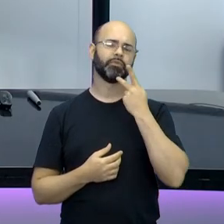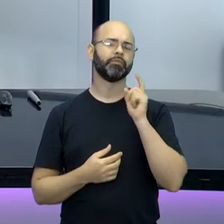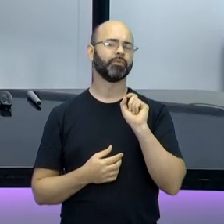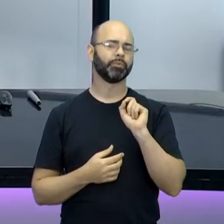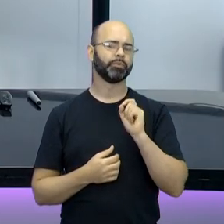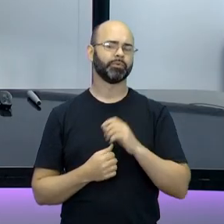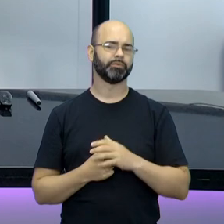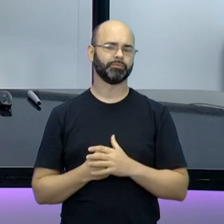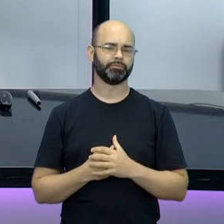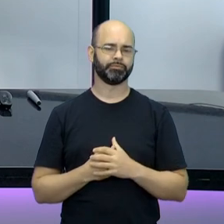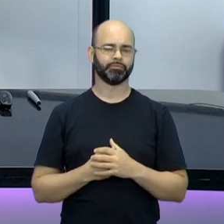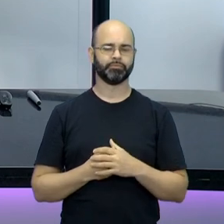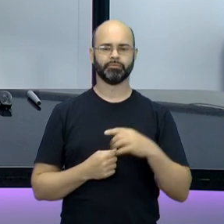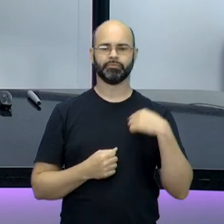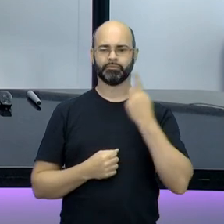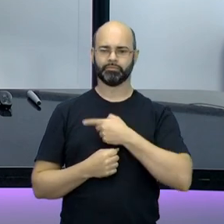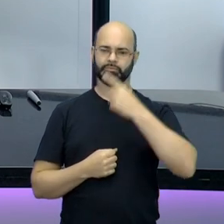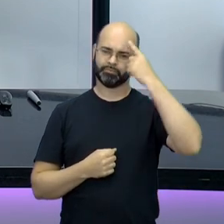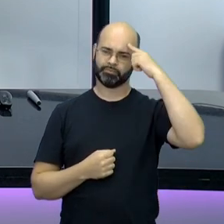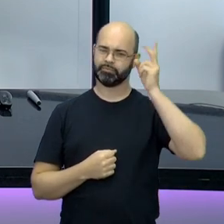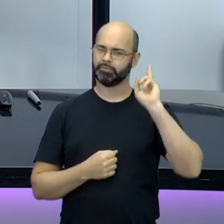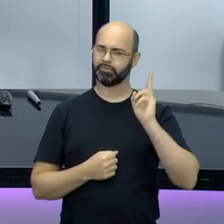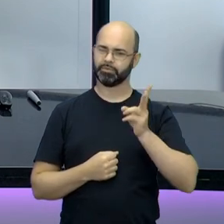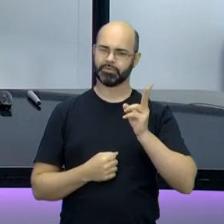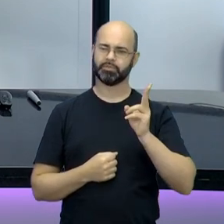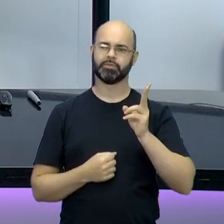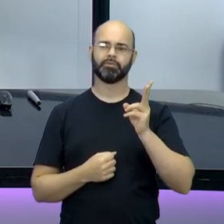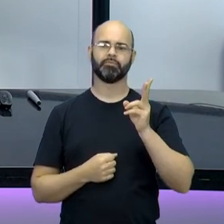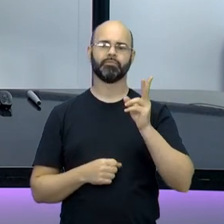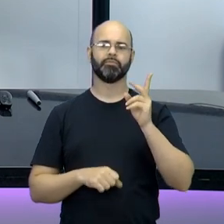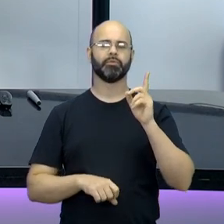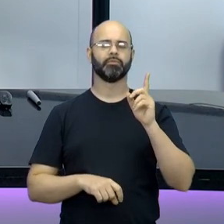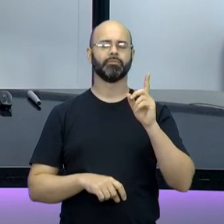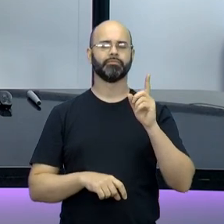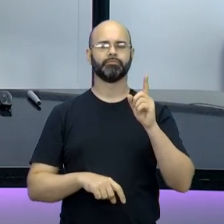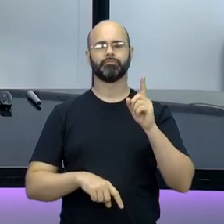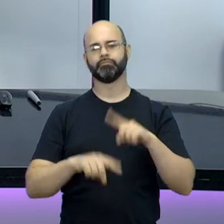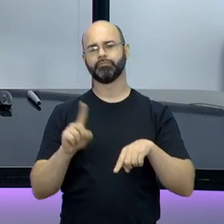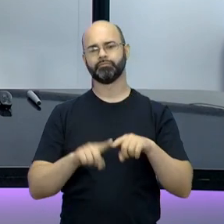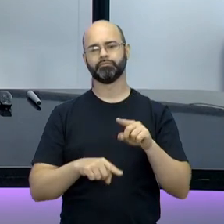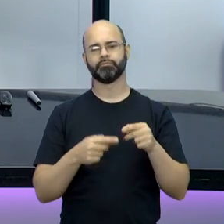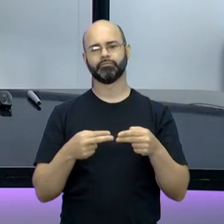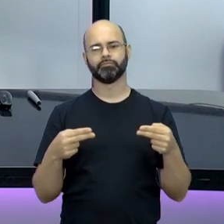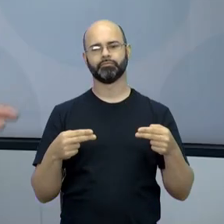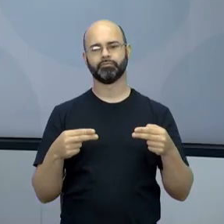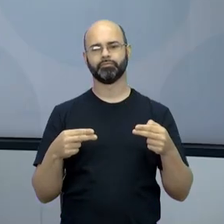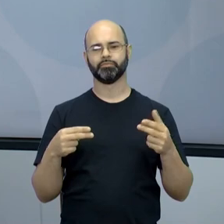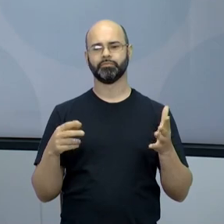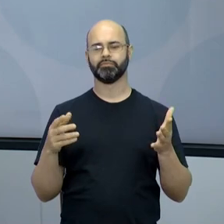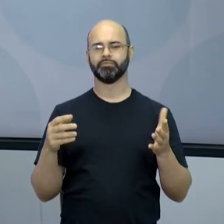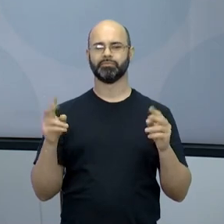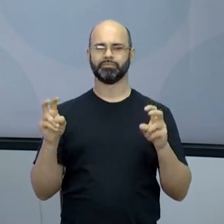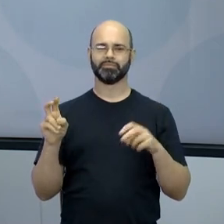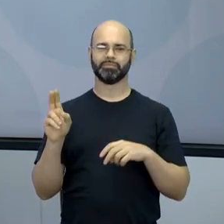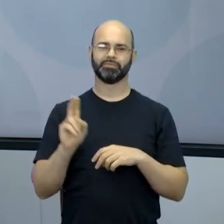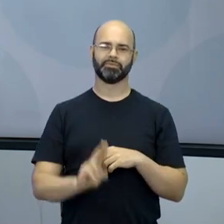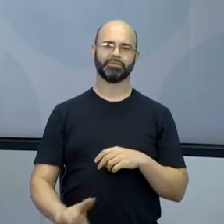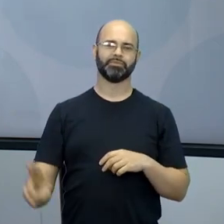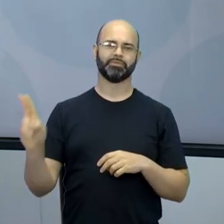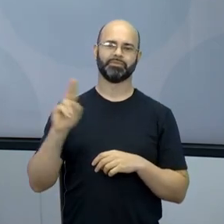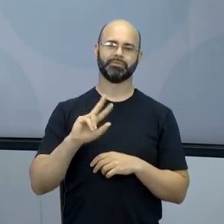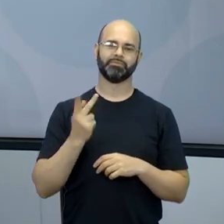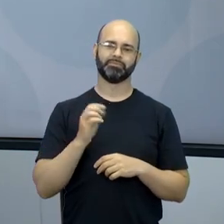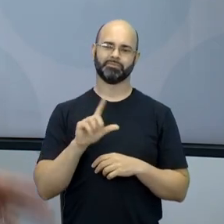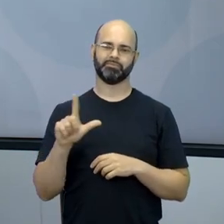pensa no filme como um produto, assim, universal. O cinema de Hollywood,